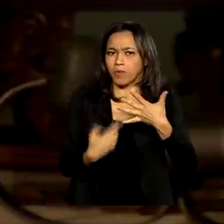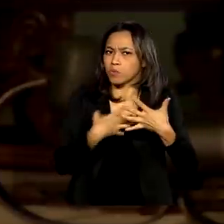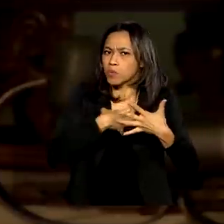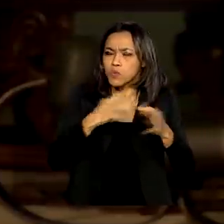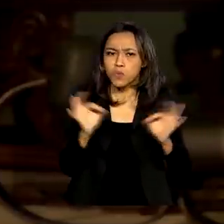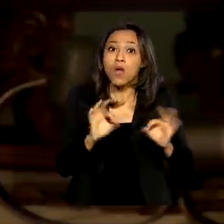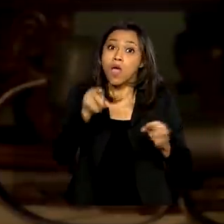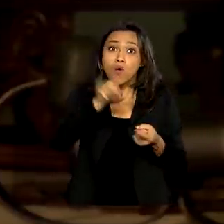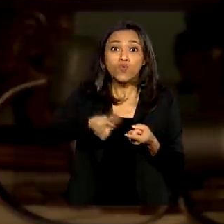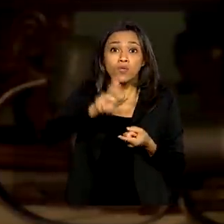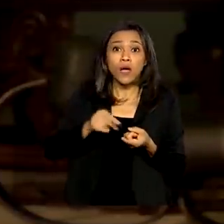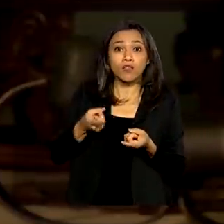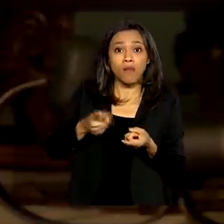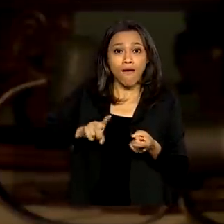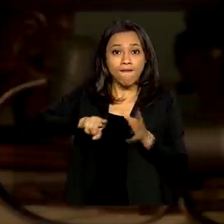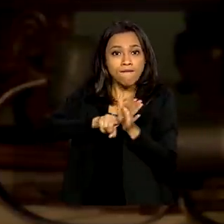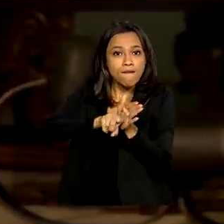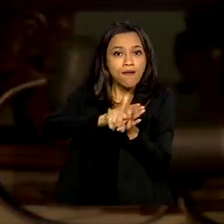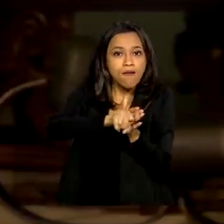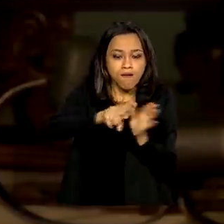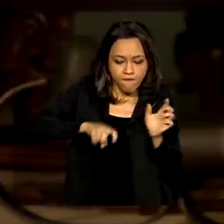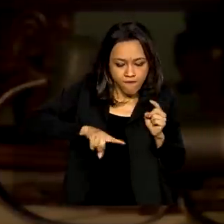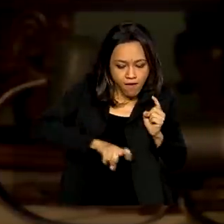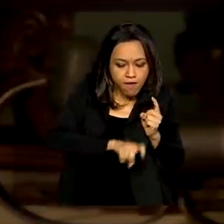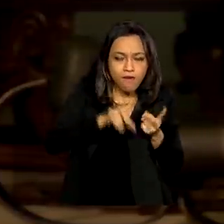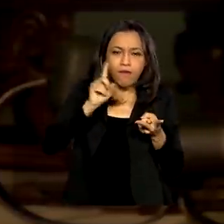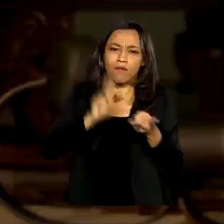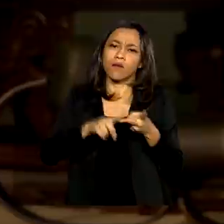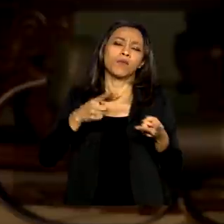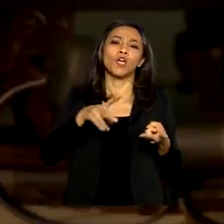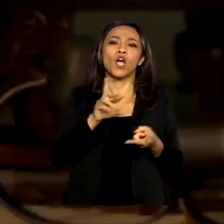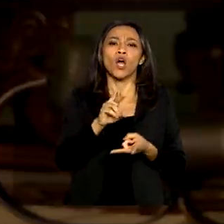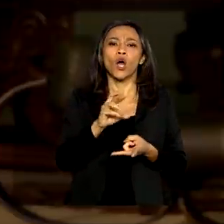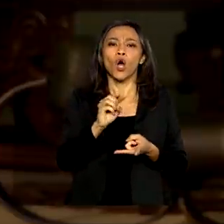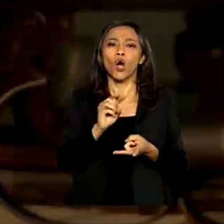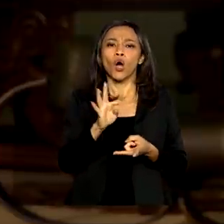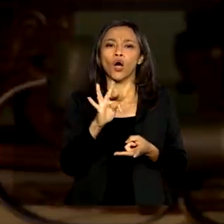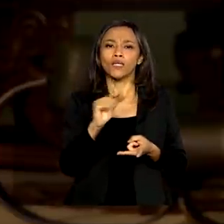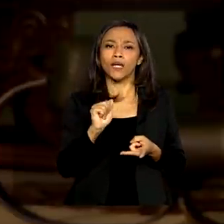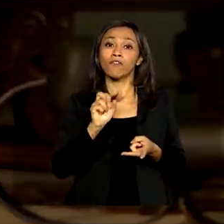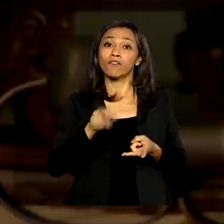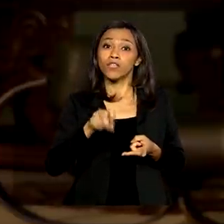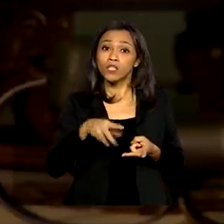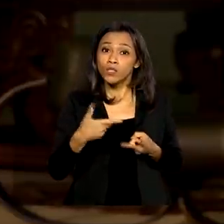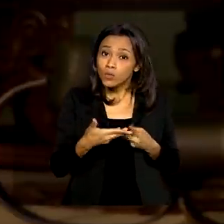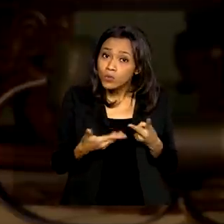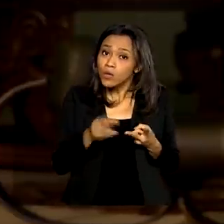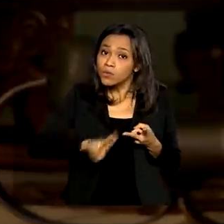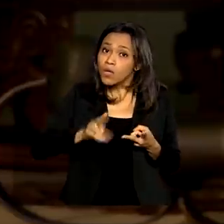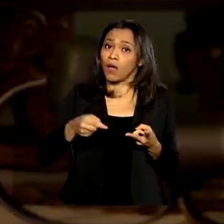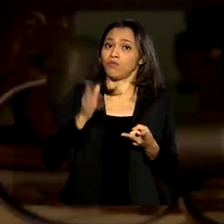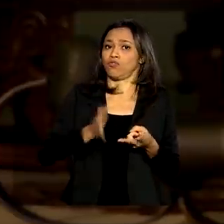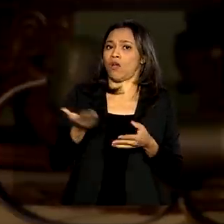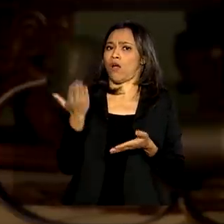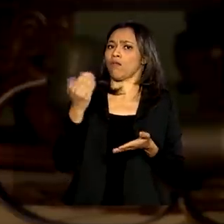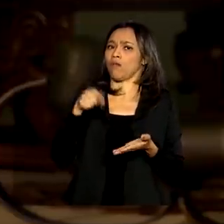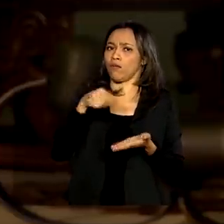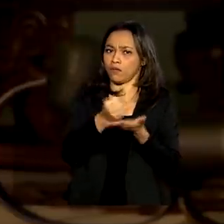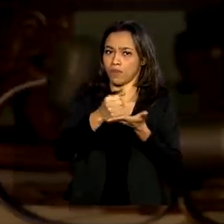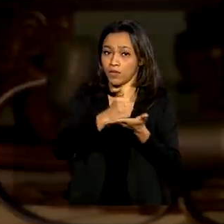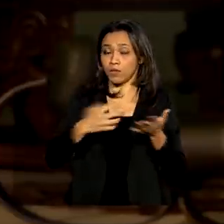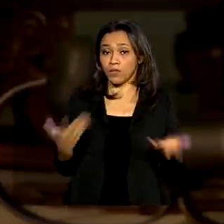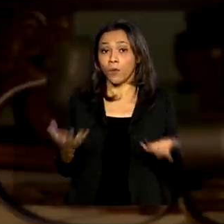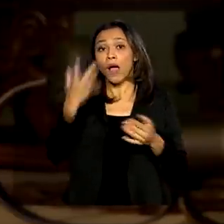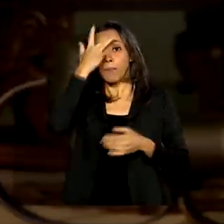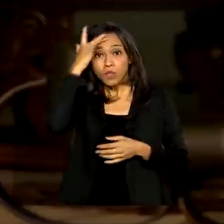verminose, para rotavírus, e não tem perigo nenhum à participação, muito pelo contrário. O paciente que